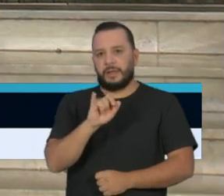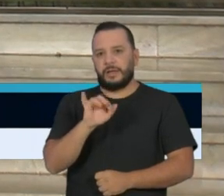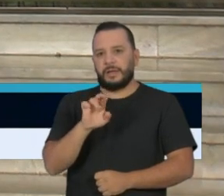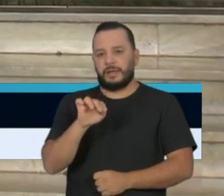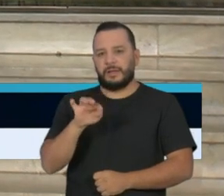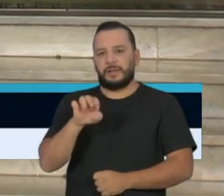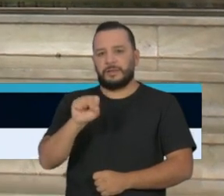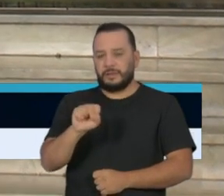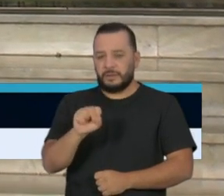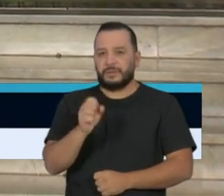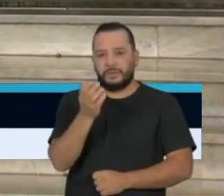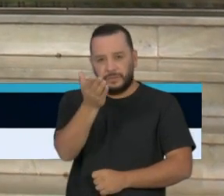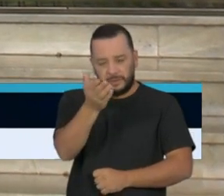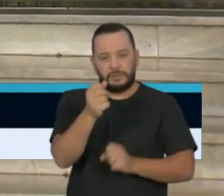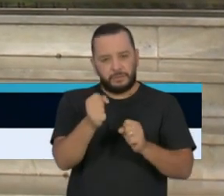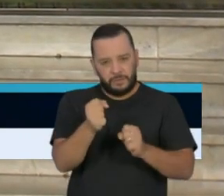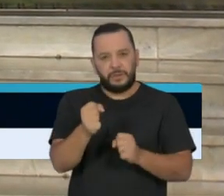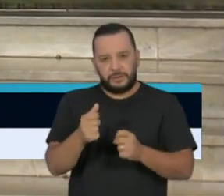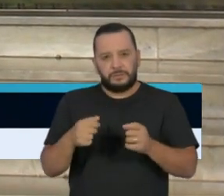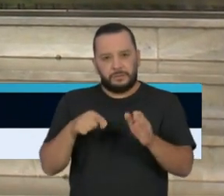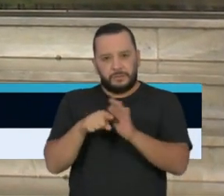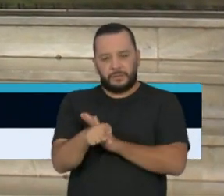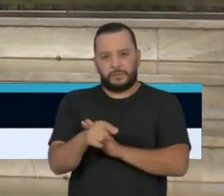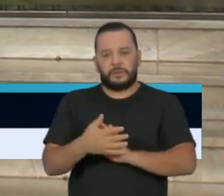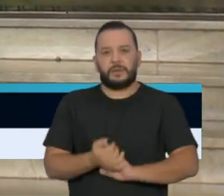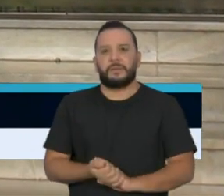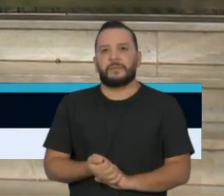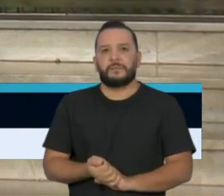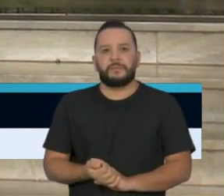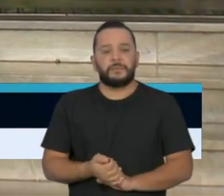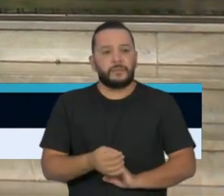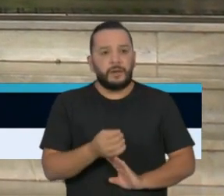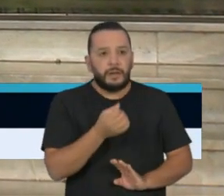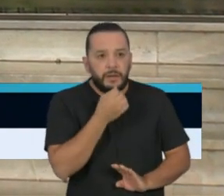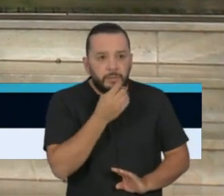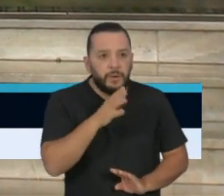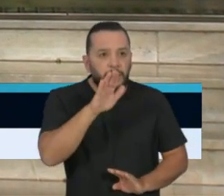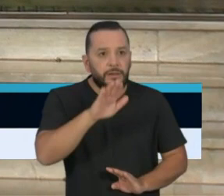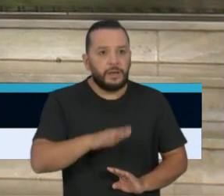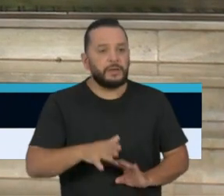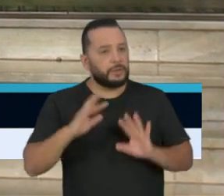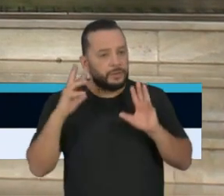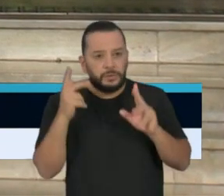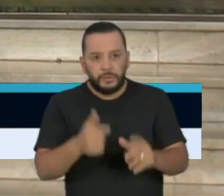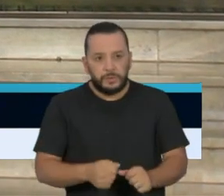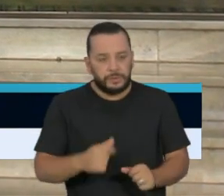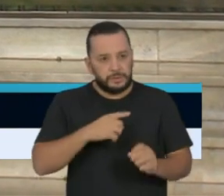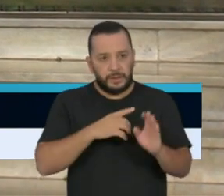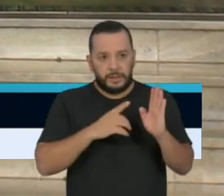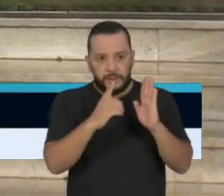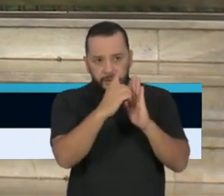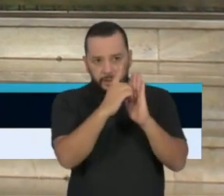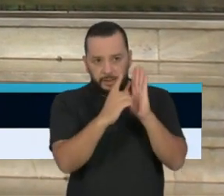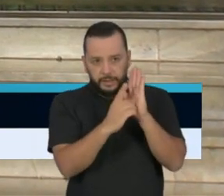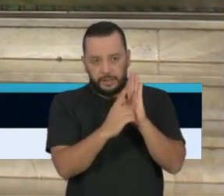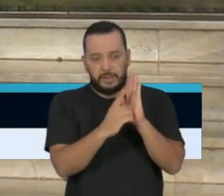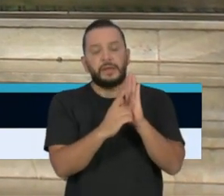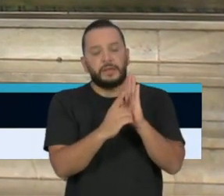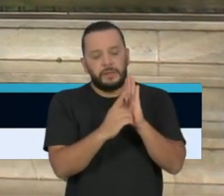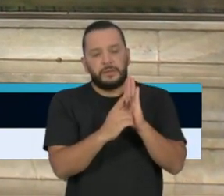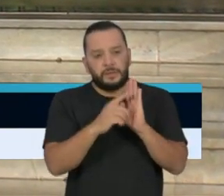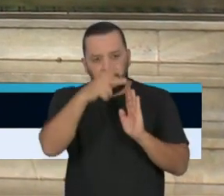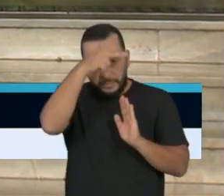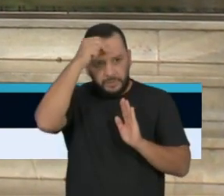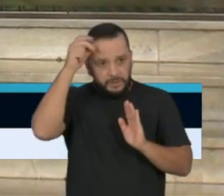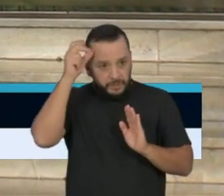Passo a palavra a você. Boa tarde, governador. Boa tarde a todos. Um decreto da Prefeitura de São Paulo foi publicado